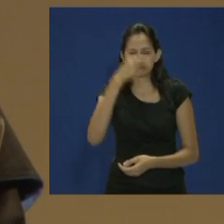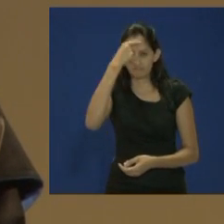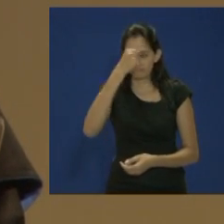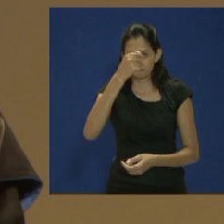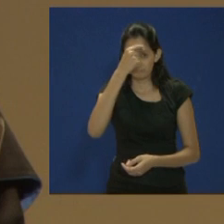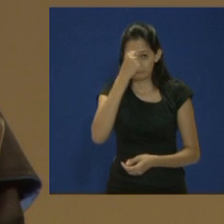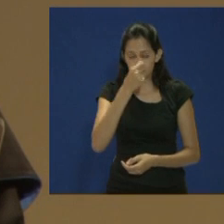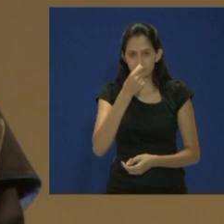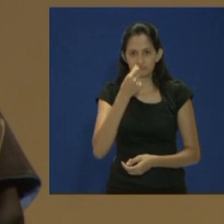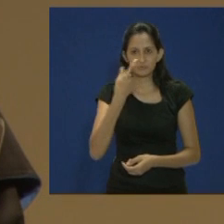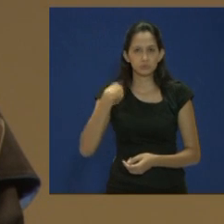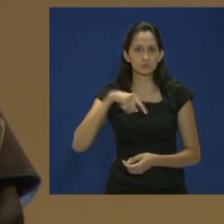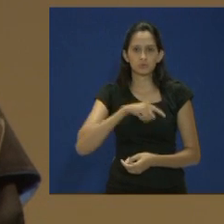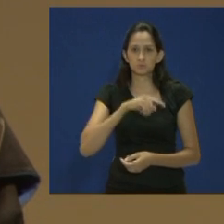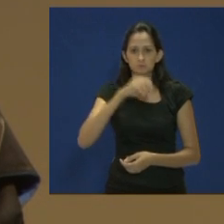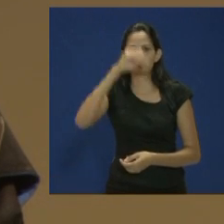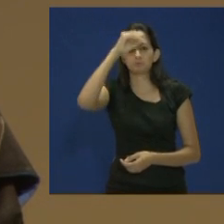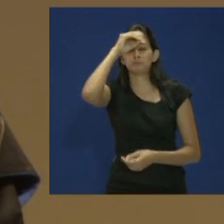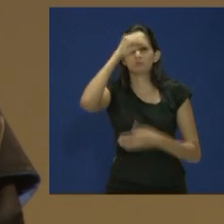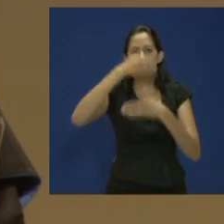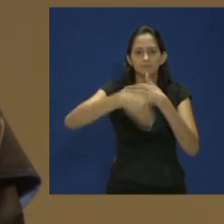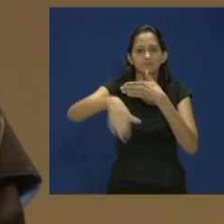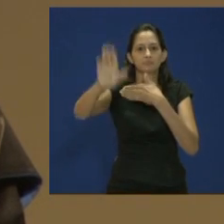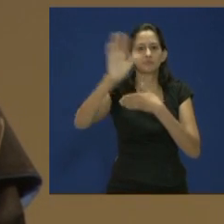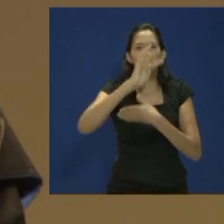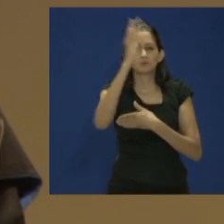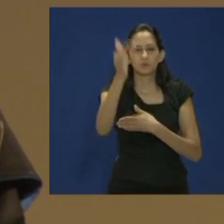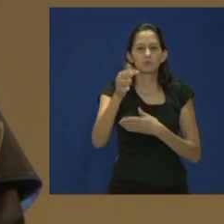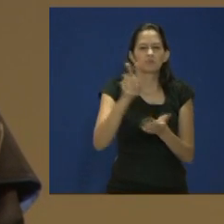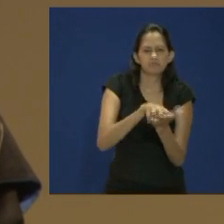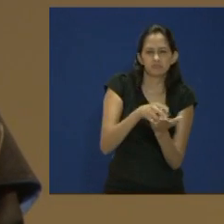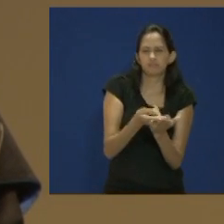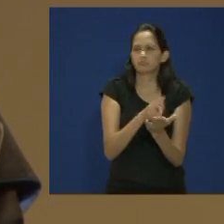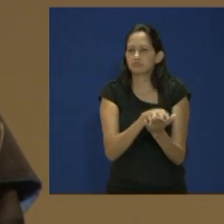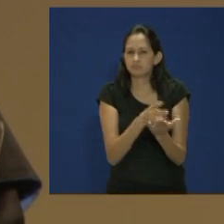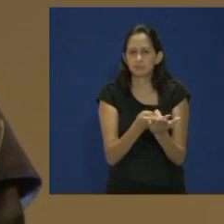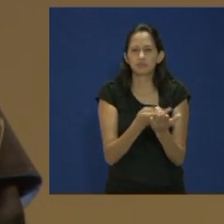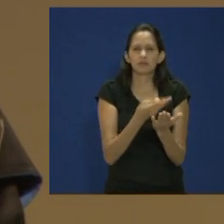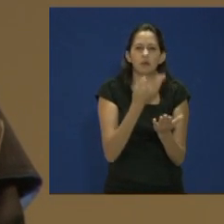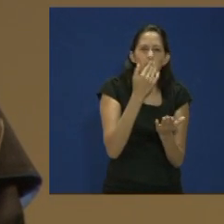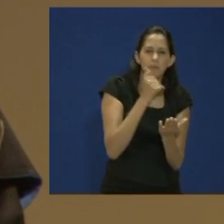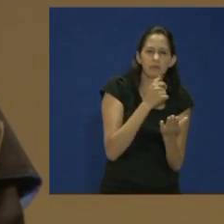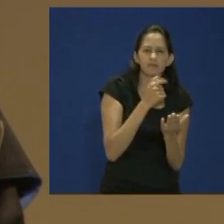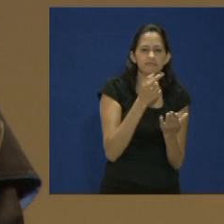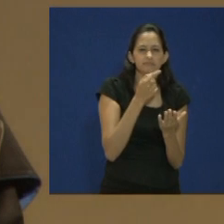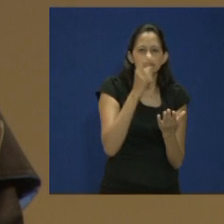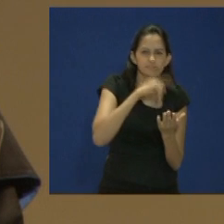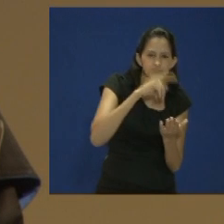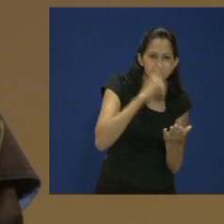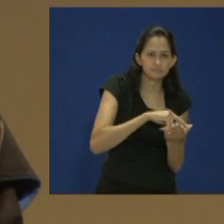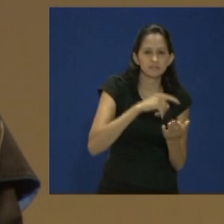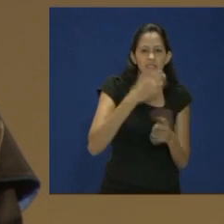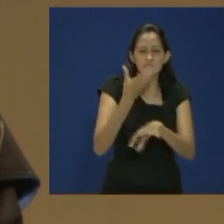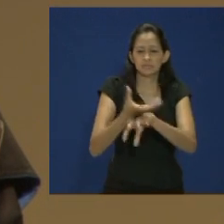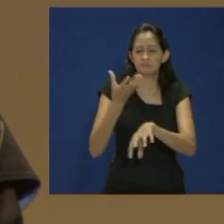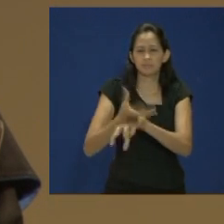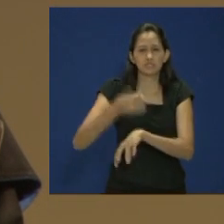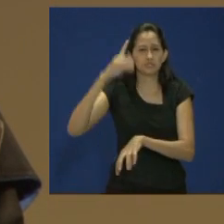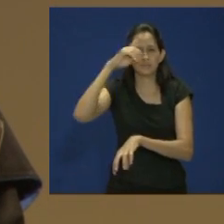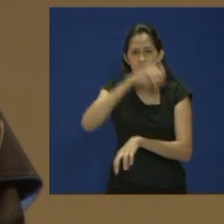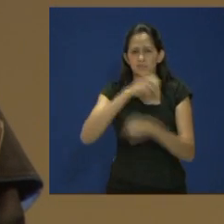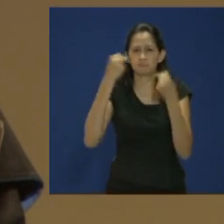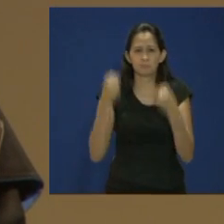sabíamos o que nos esperava. As noites mal dormidas, refeições mal feitas, matérias que pareciam grego,